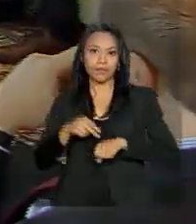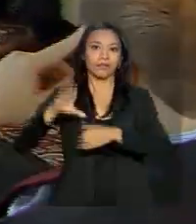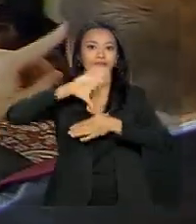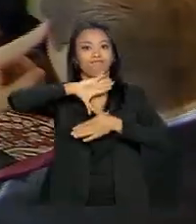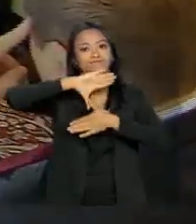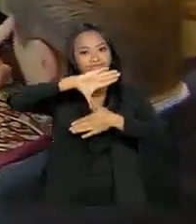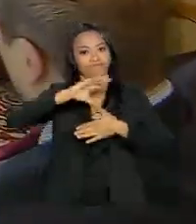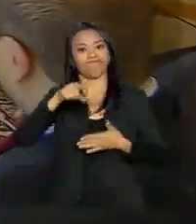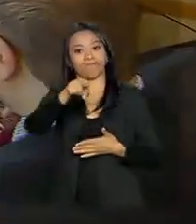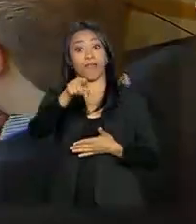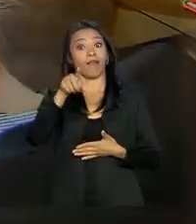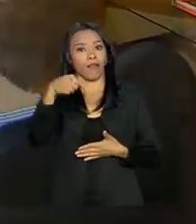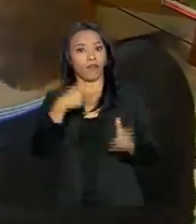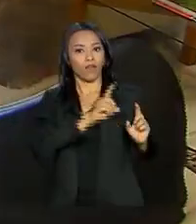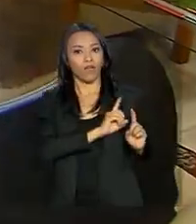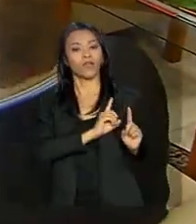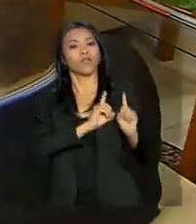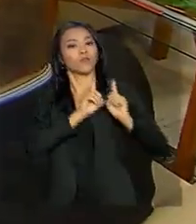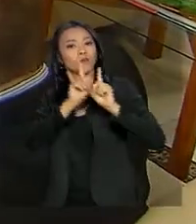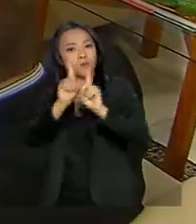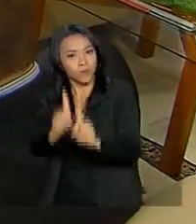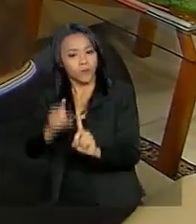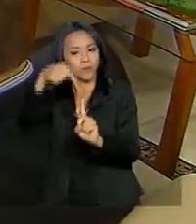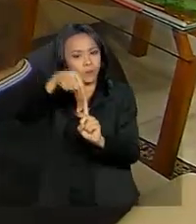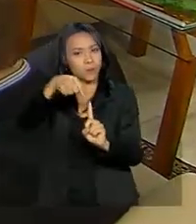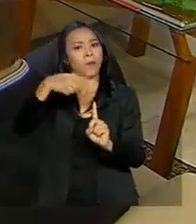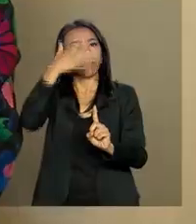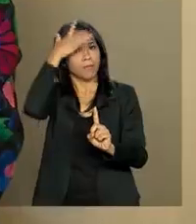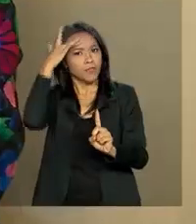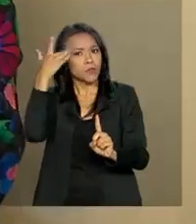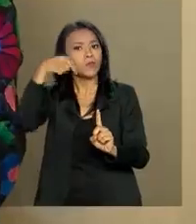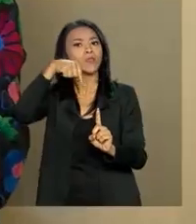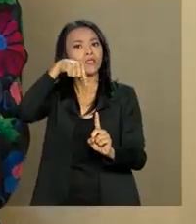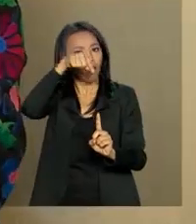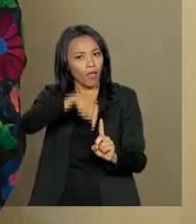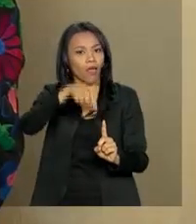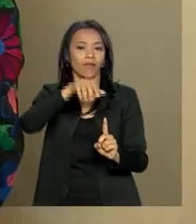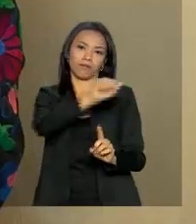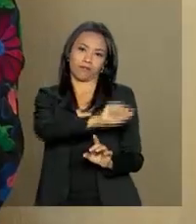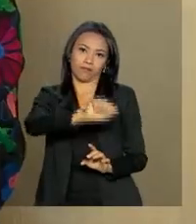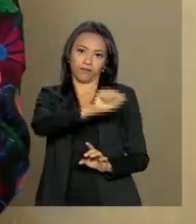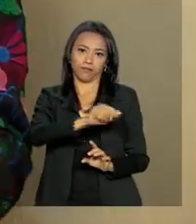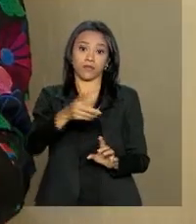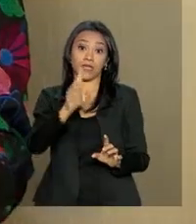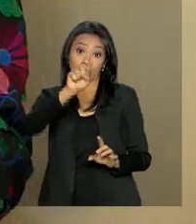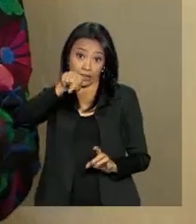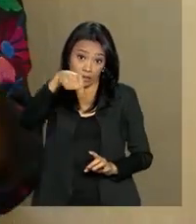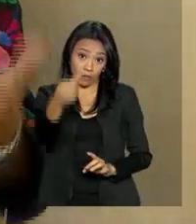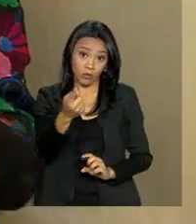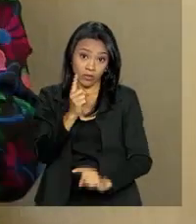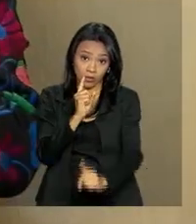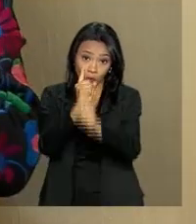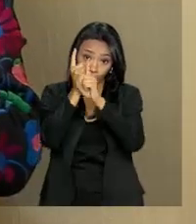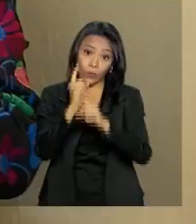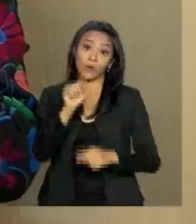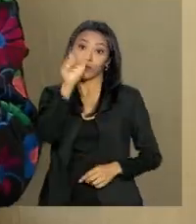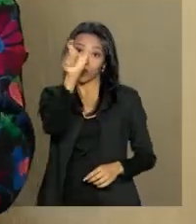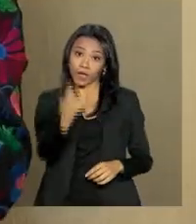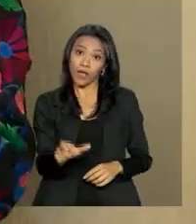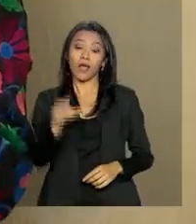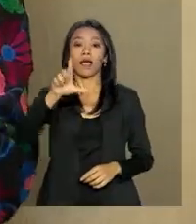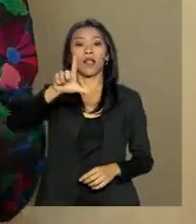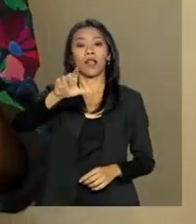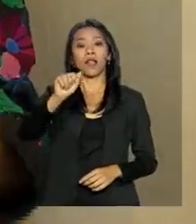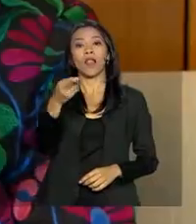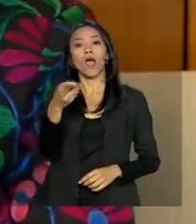Ela estava acompanhada de membros da instituição. Depois desse encontro, Laura Chinchilla conversou